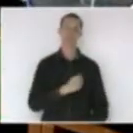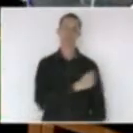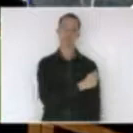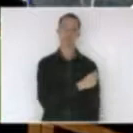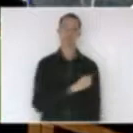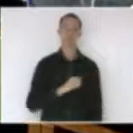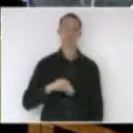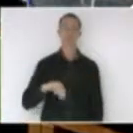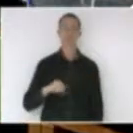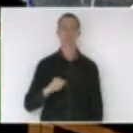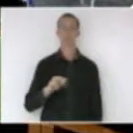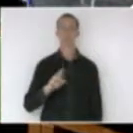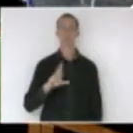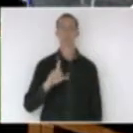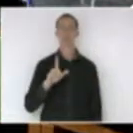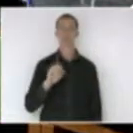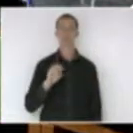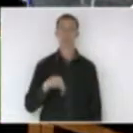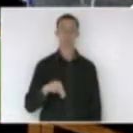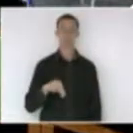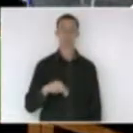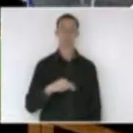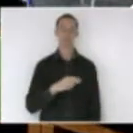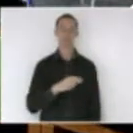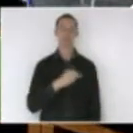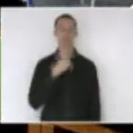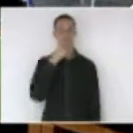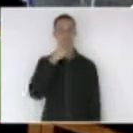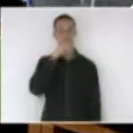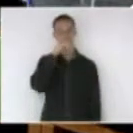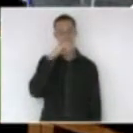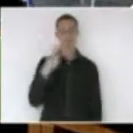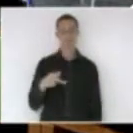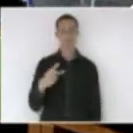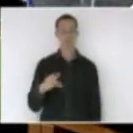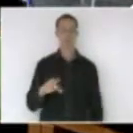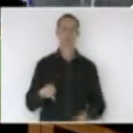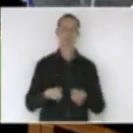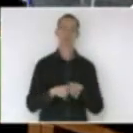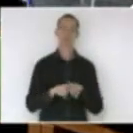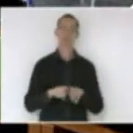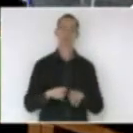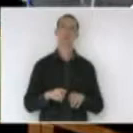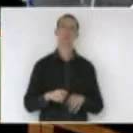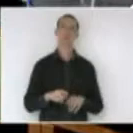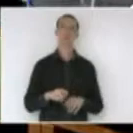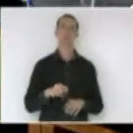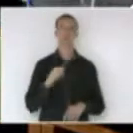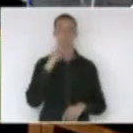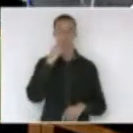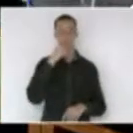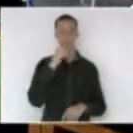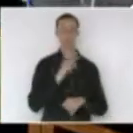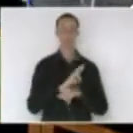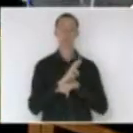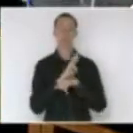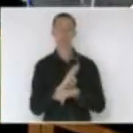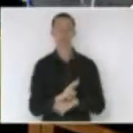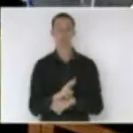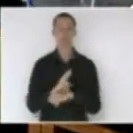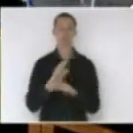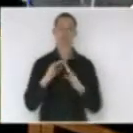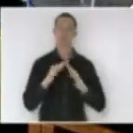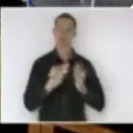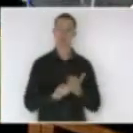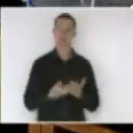Silmara temos também a Patrícia Ander que representa aqui a escola de educação básica Luiz